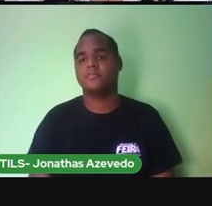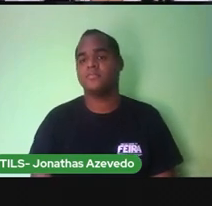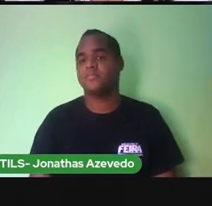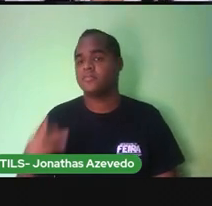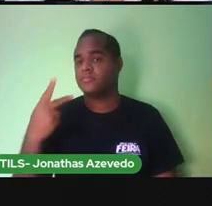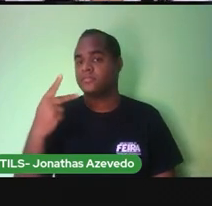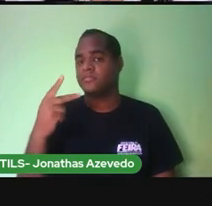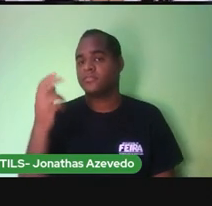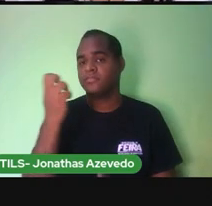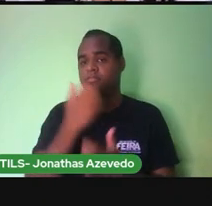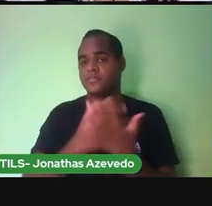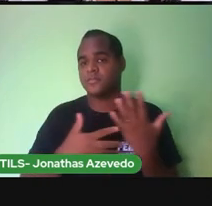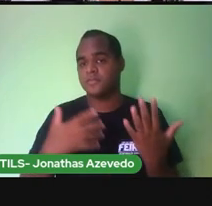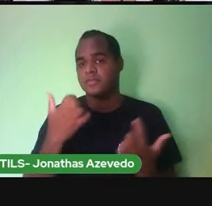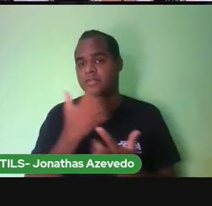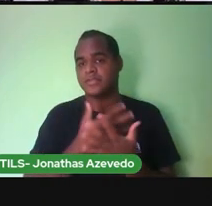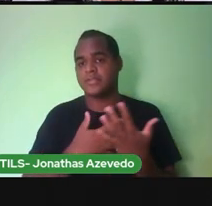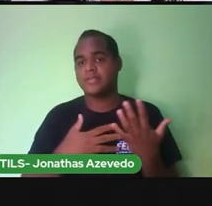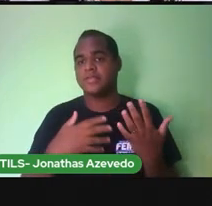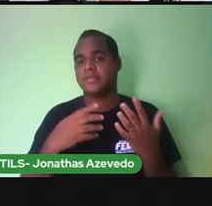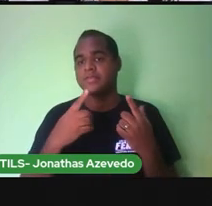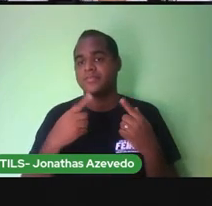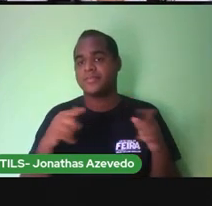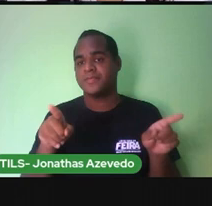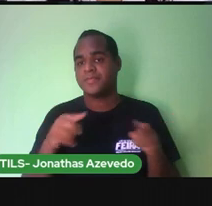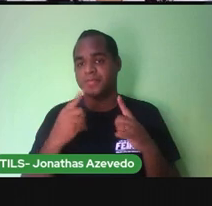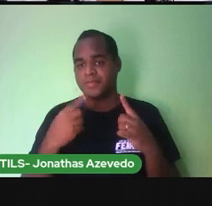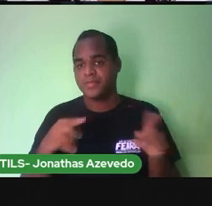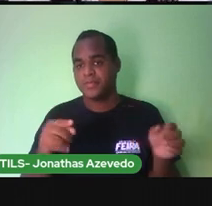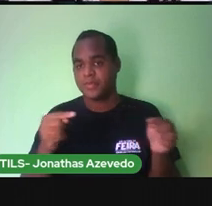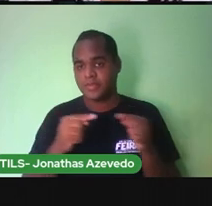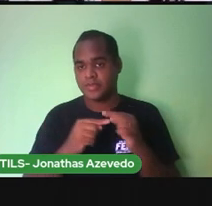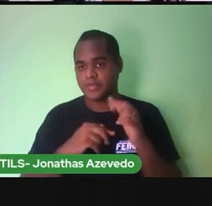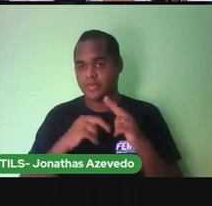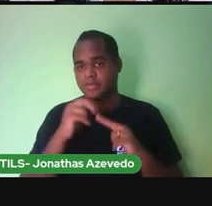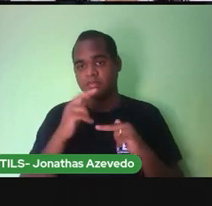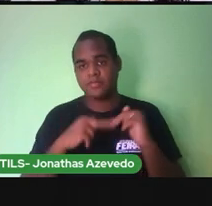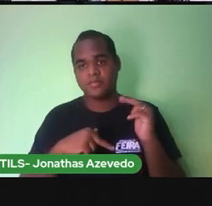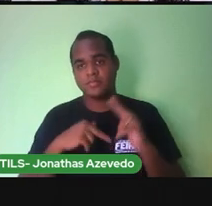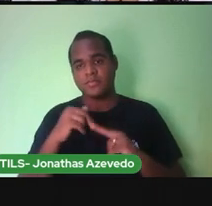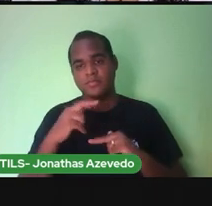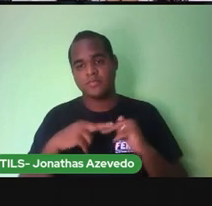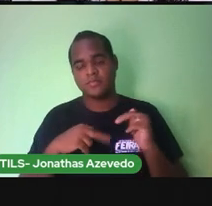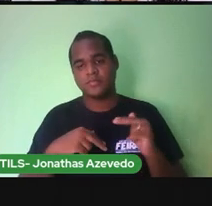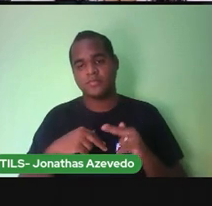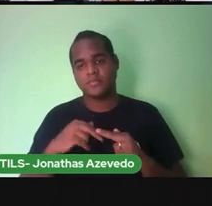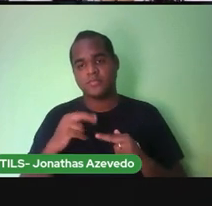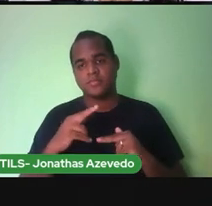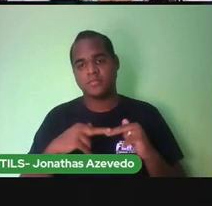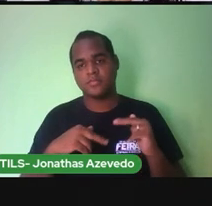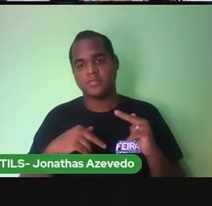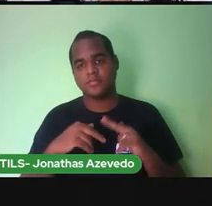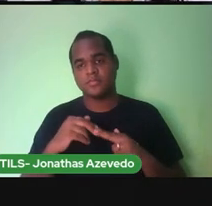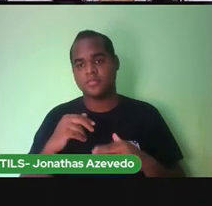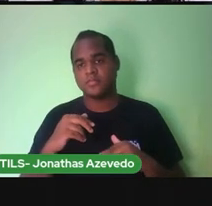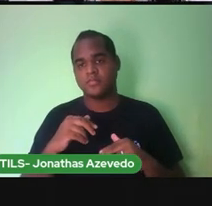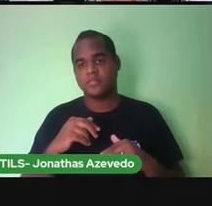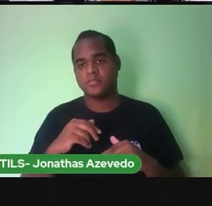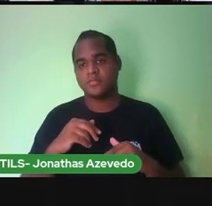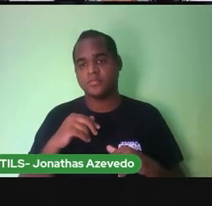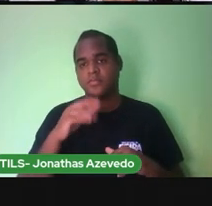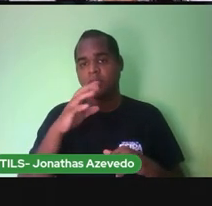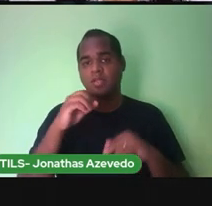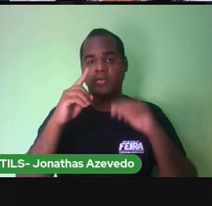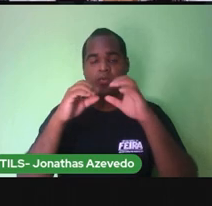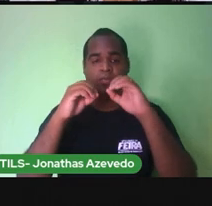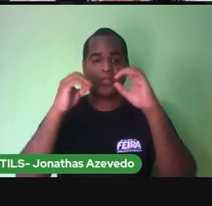essa cantiga é da época de São João. E você canta ela assim, cai, cai